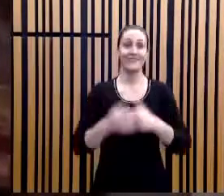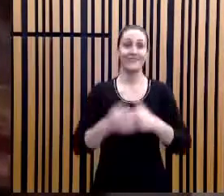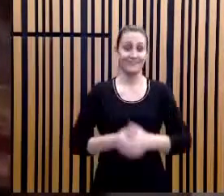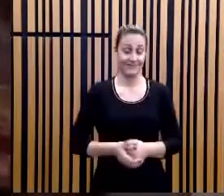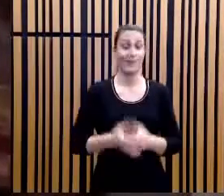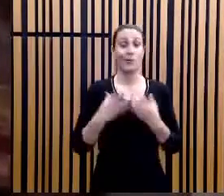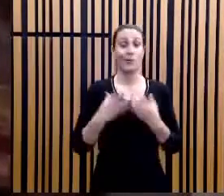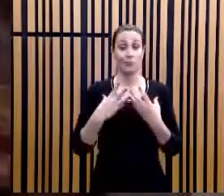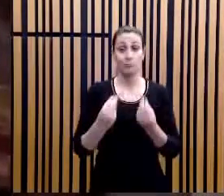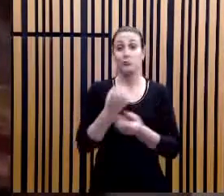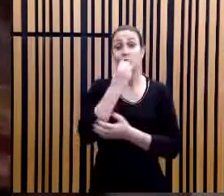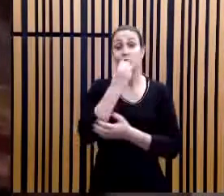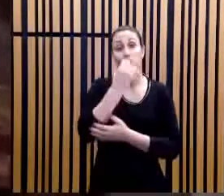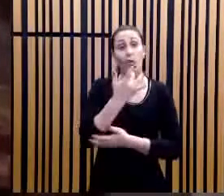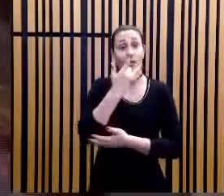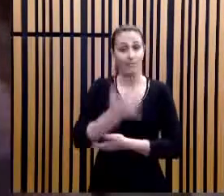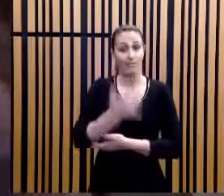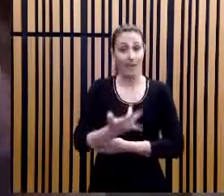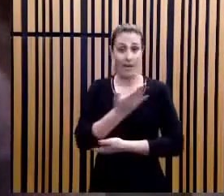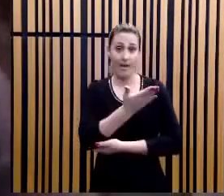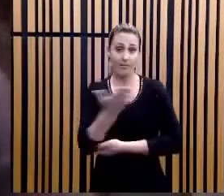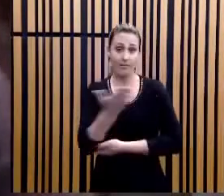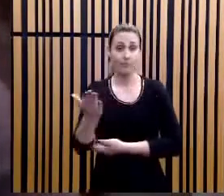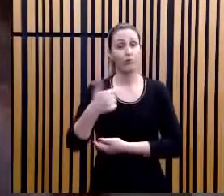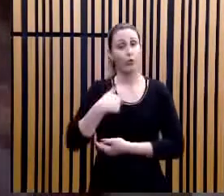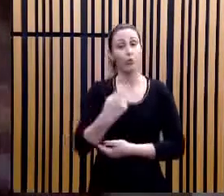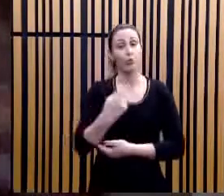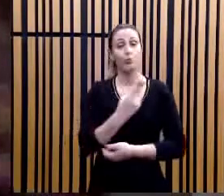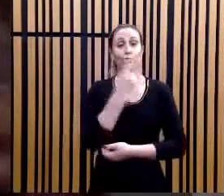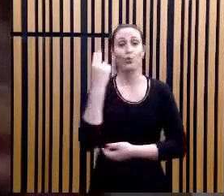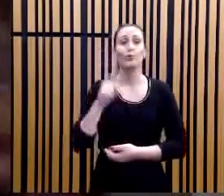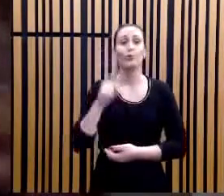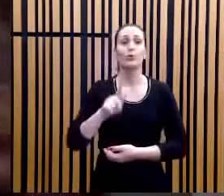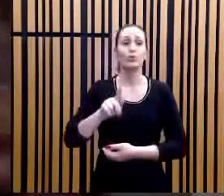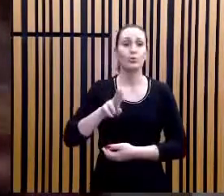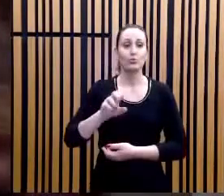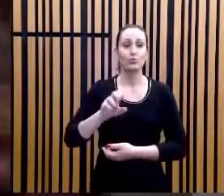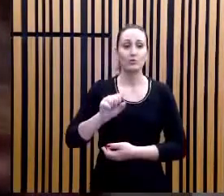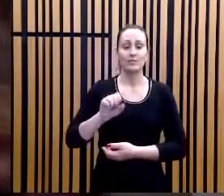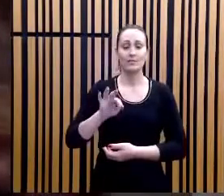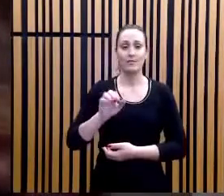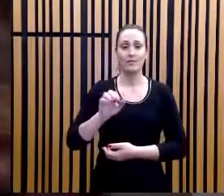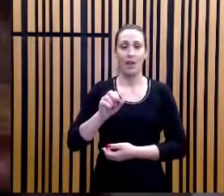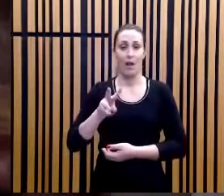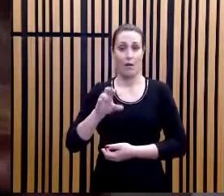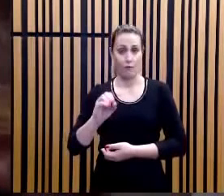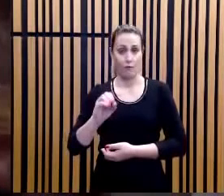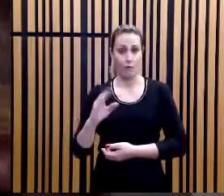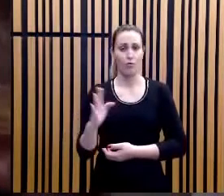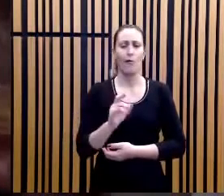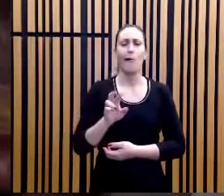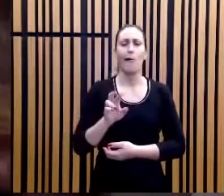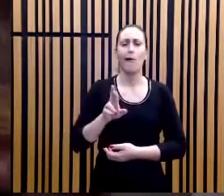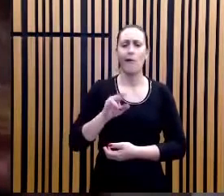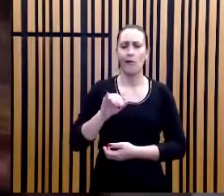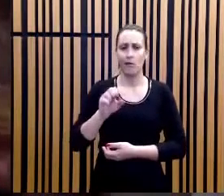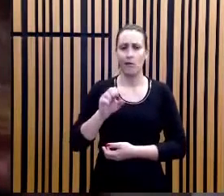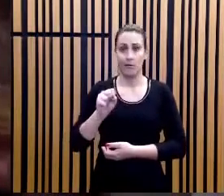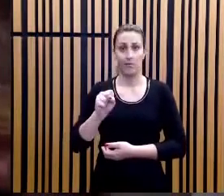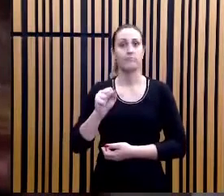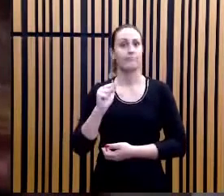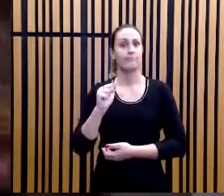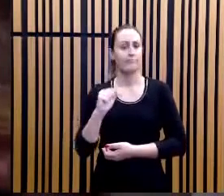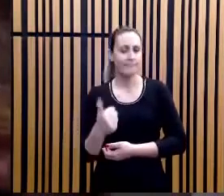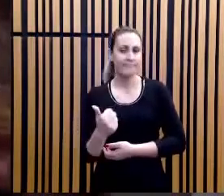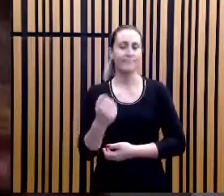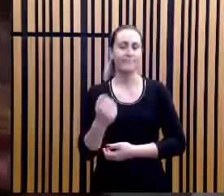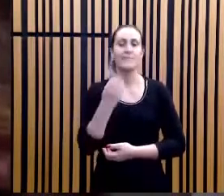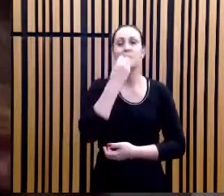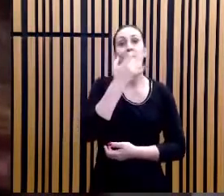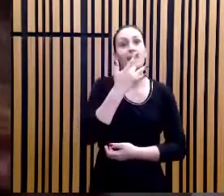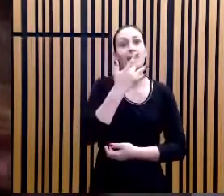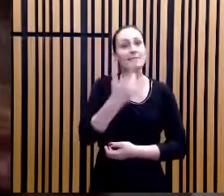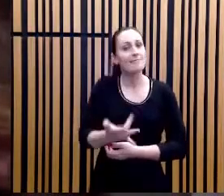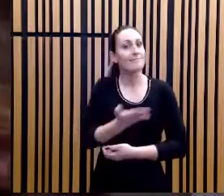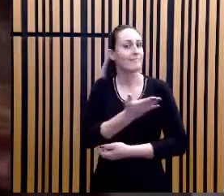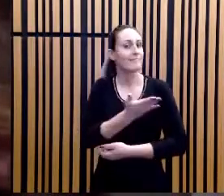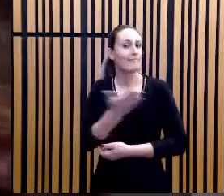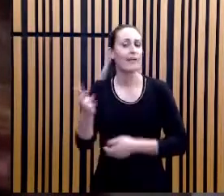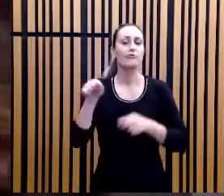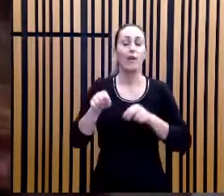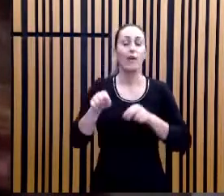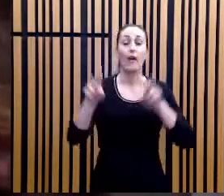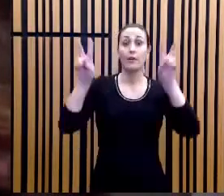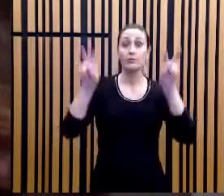muito boa tarde. Eu sou o Gustavo, sejam todos muito bem-vindos, sejam todas muito bem-vindas a essa fala sobre